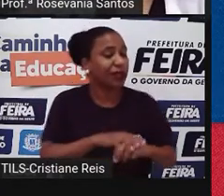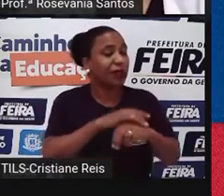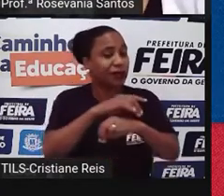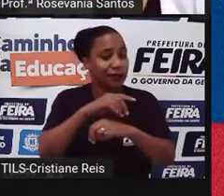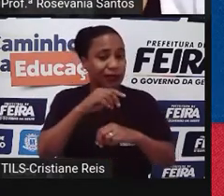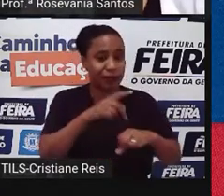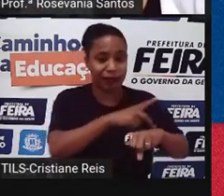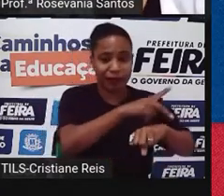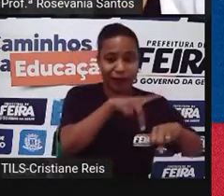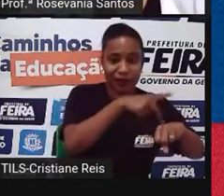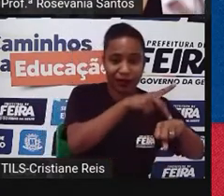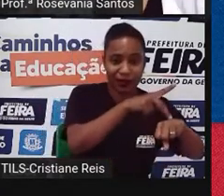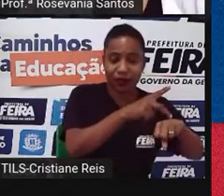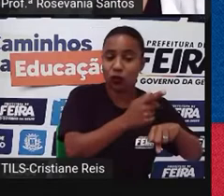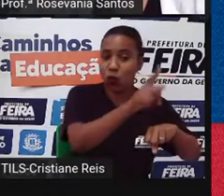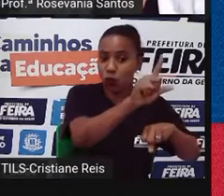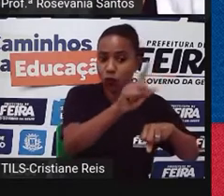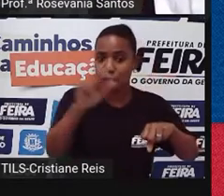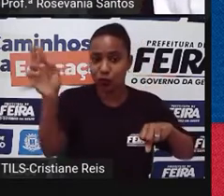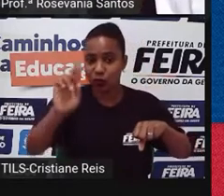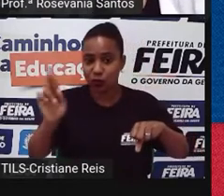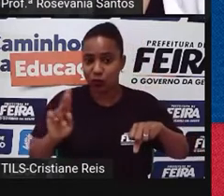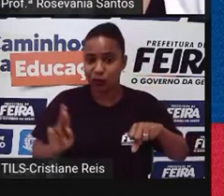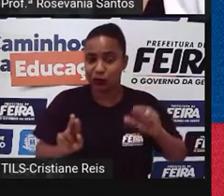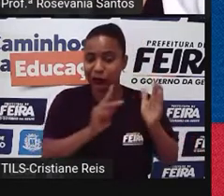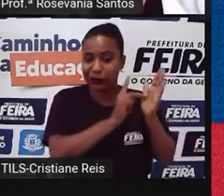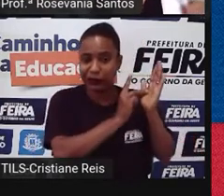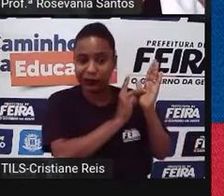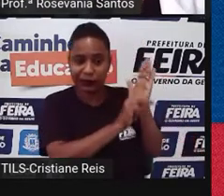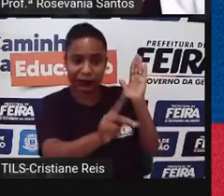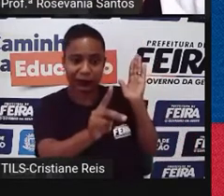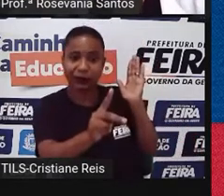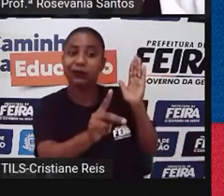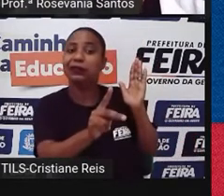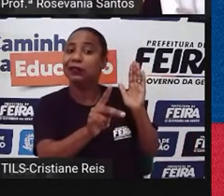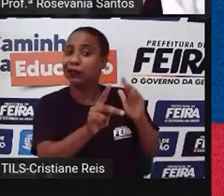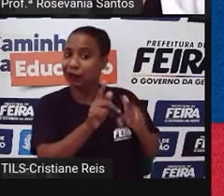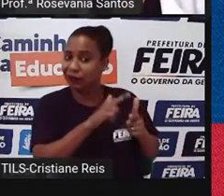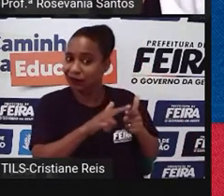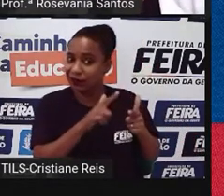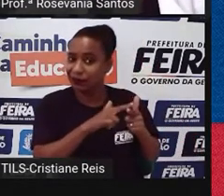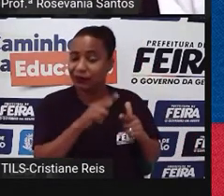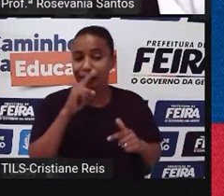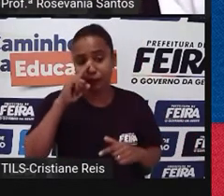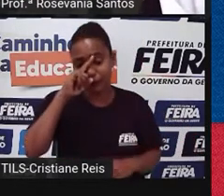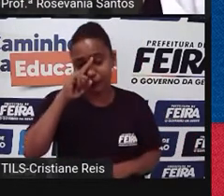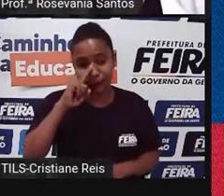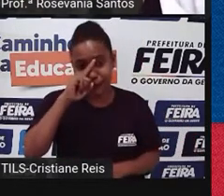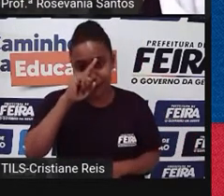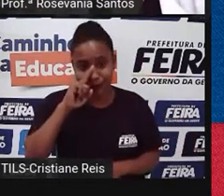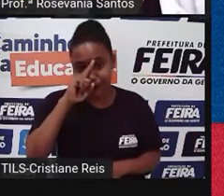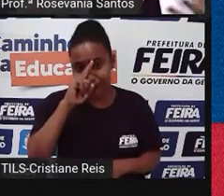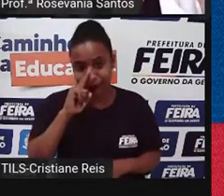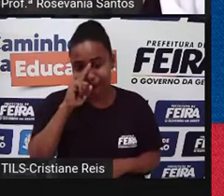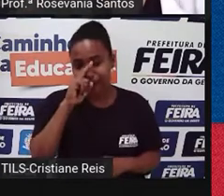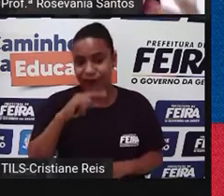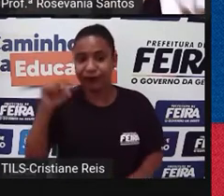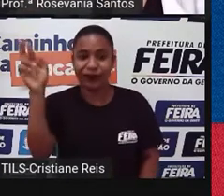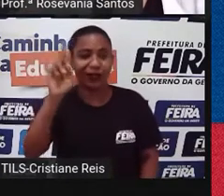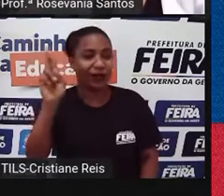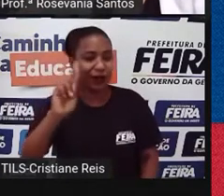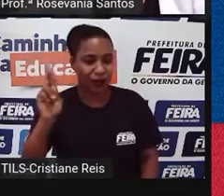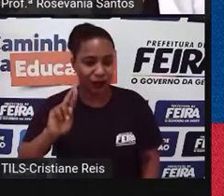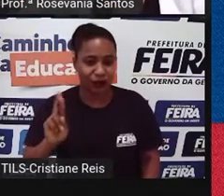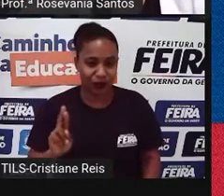vamos dizer assim, tem problemas potenciais. Então, você vai perceber que a Rússia, ela investe